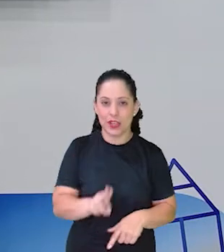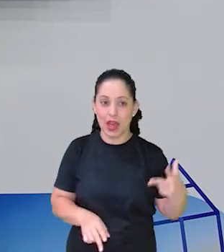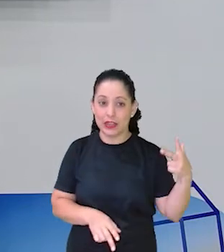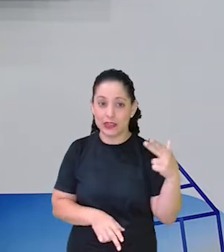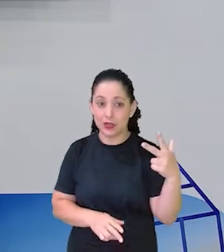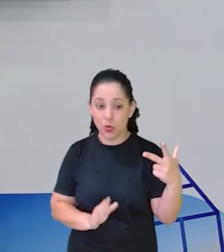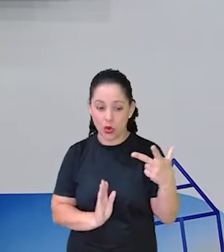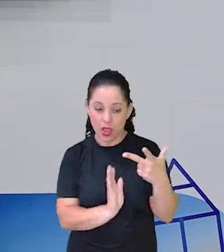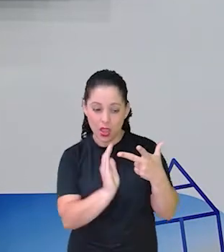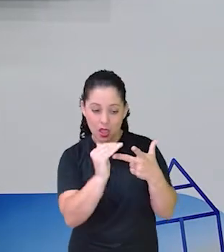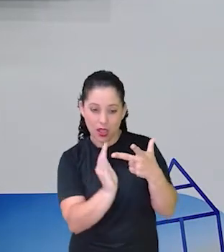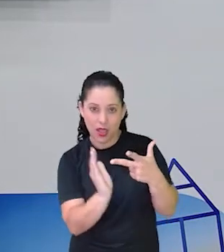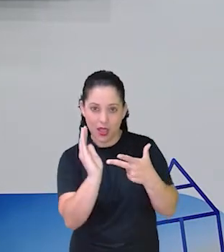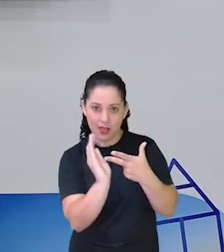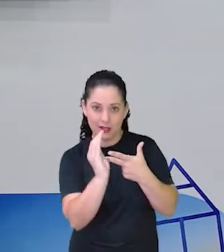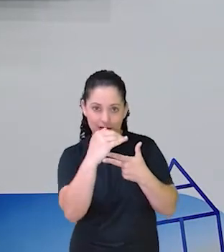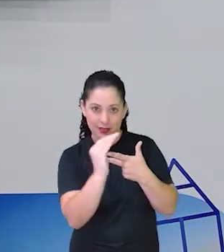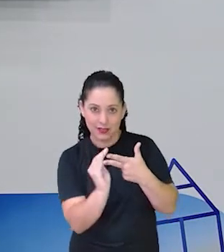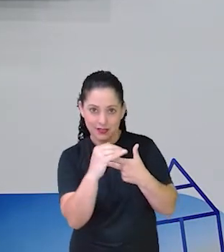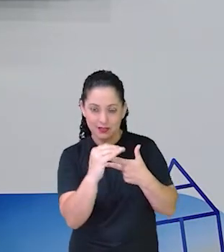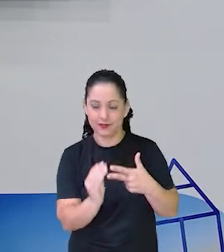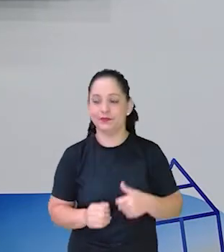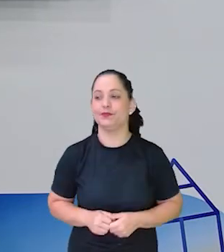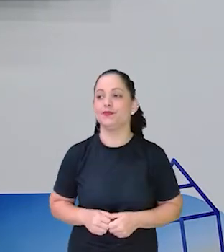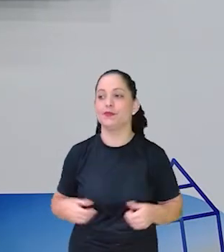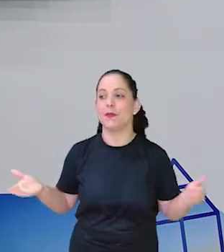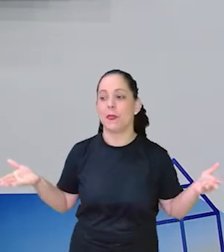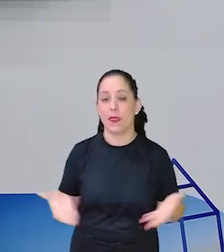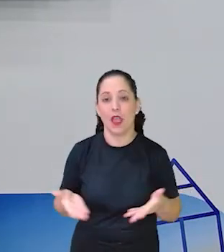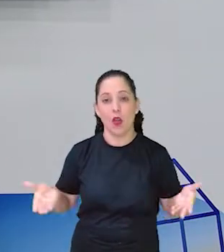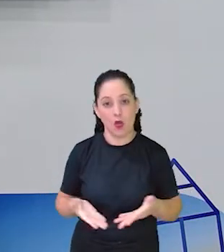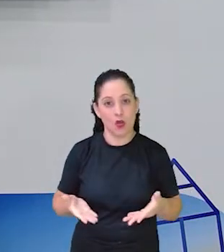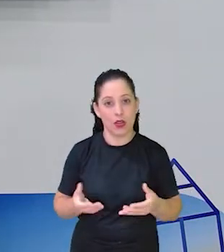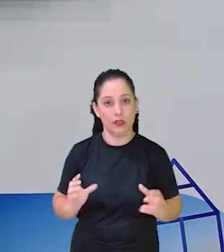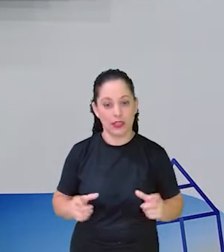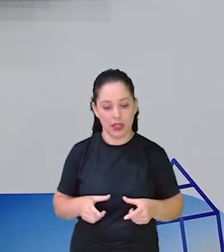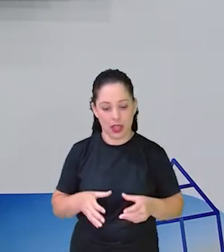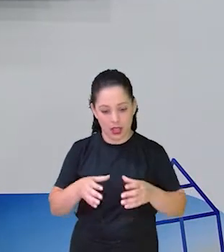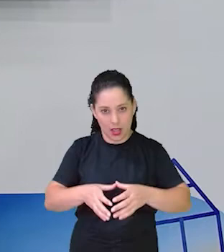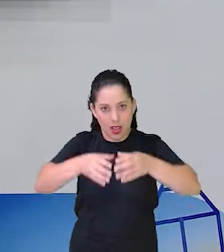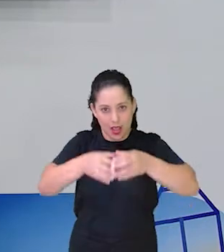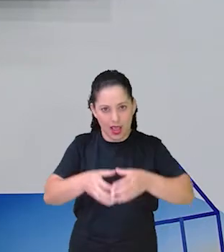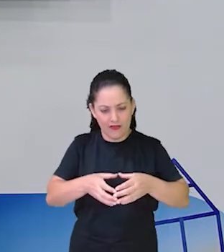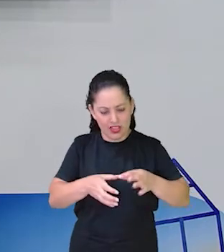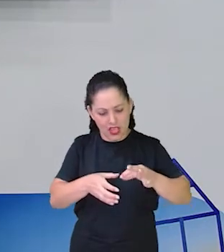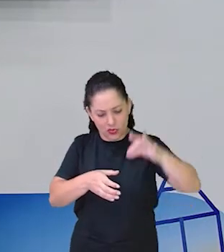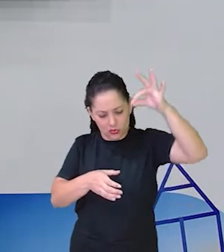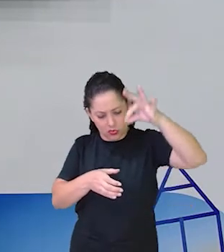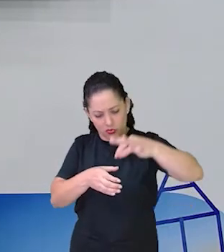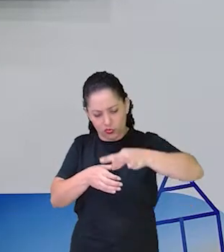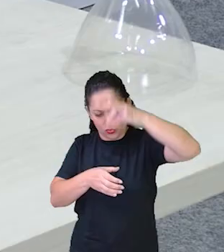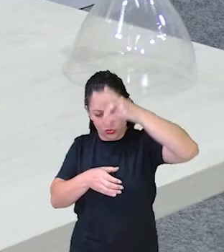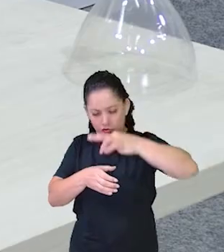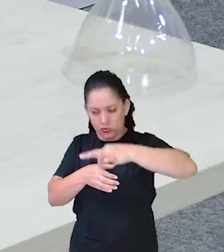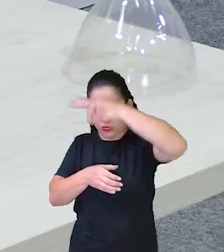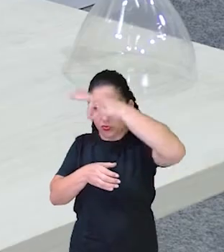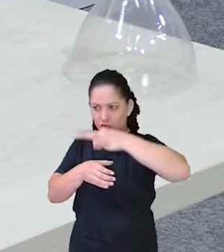ponta Ok? Agora ó A garrafinha Toda cortadinha Eu vou Quebrando aqui Assim ó